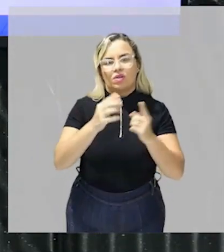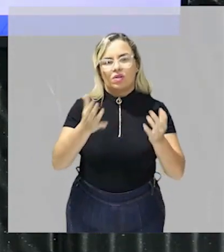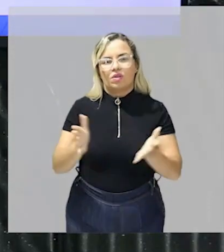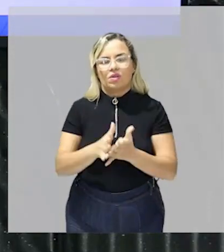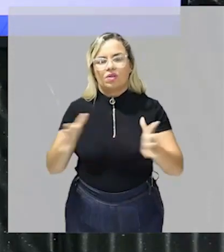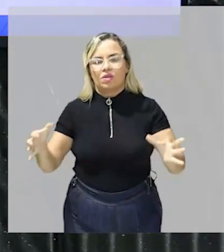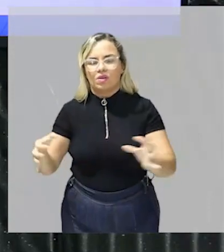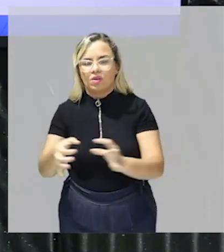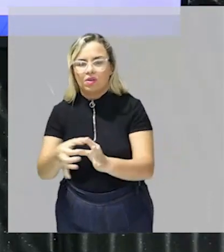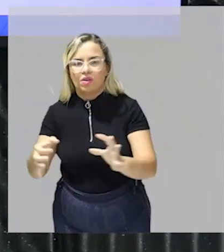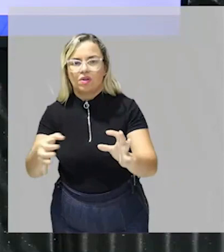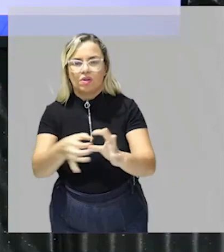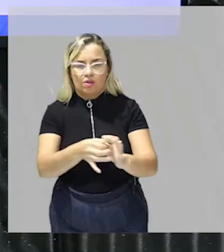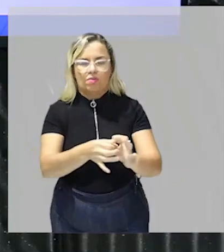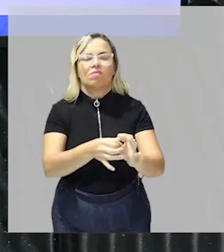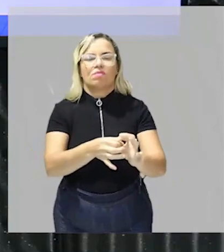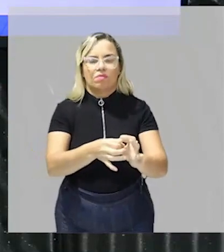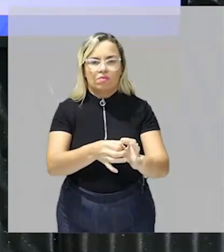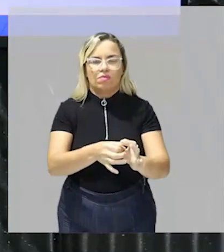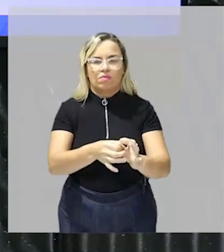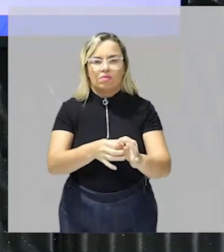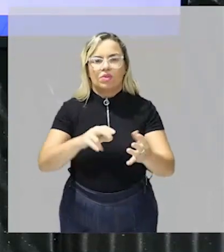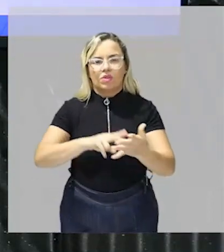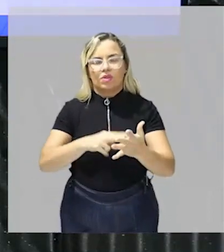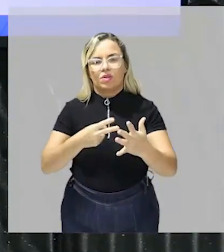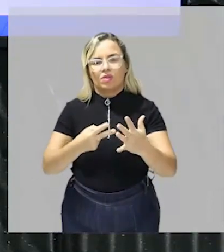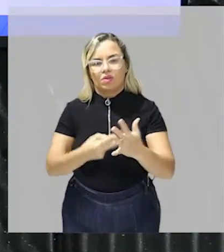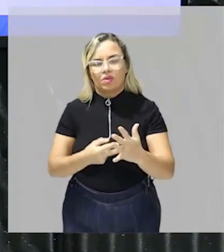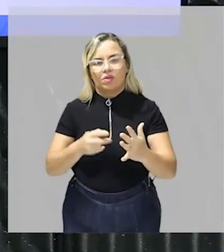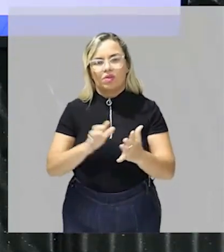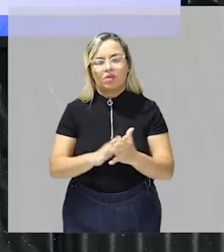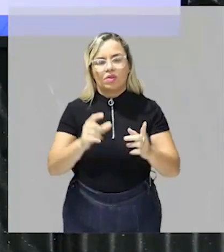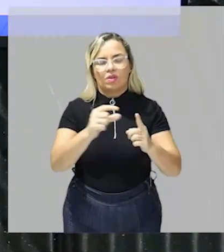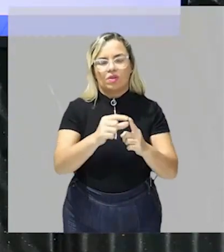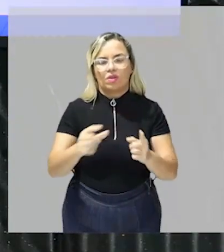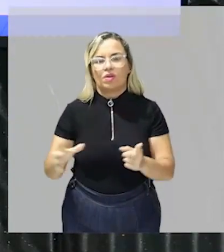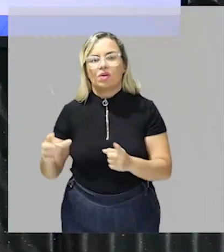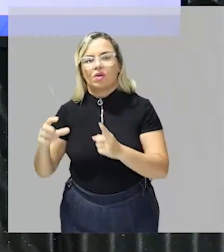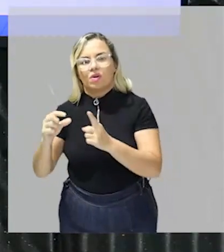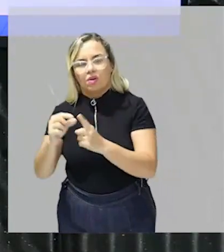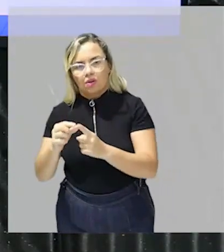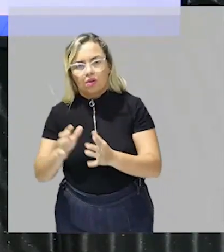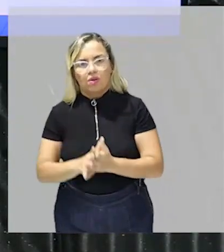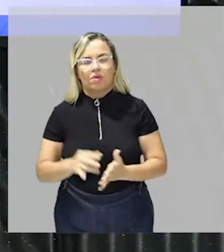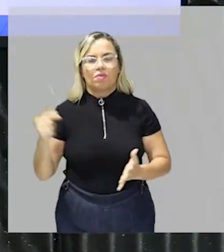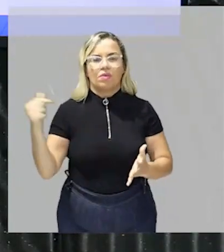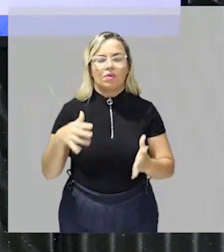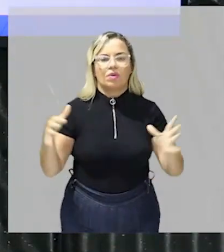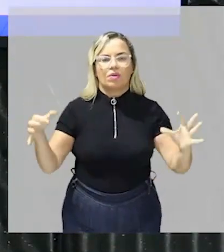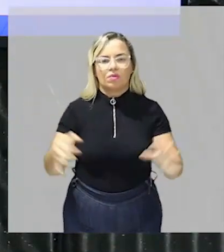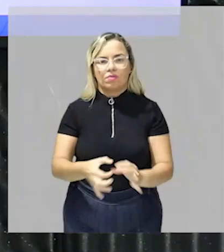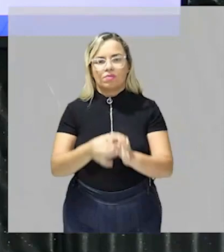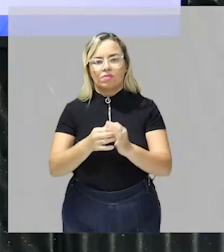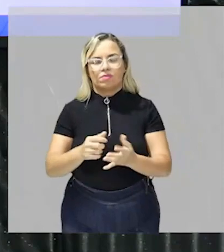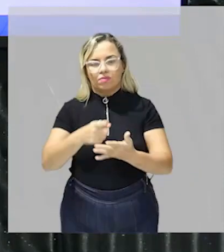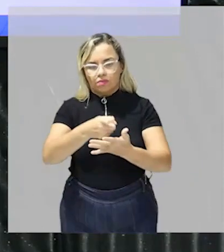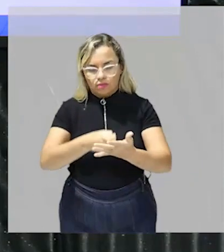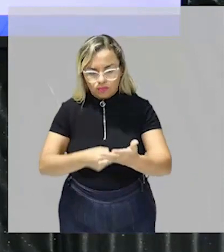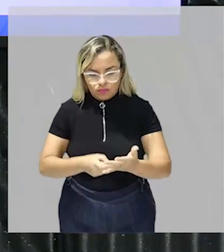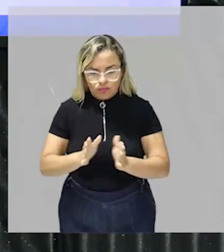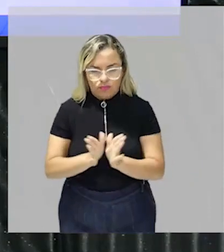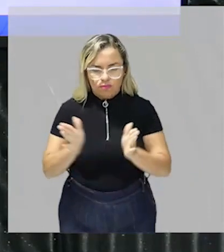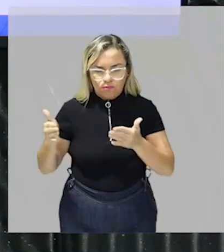ligações que são feitas entre as palavras do texto para que você vá conduzindo a